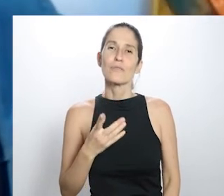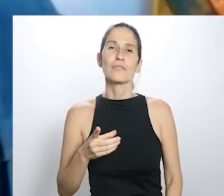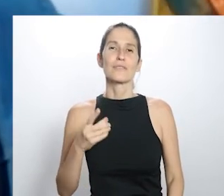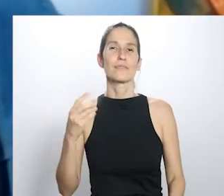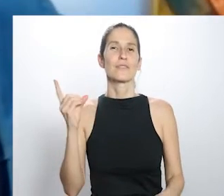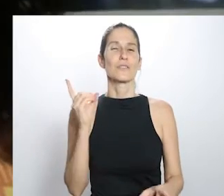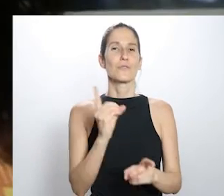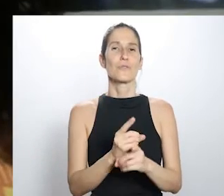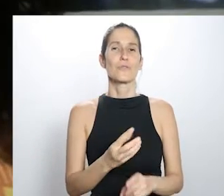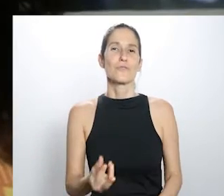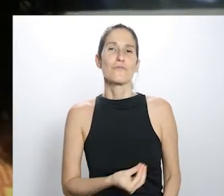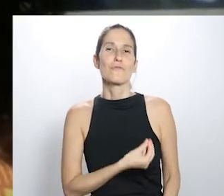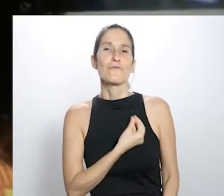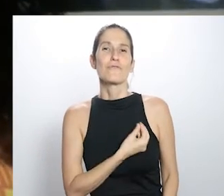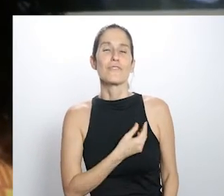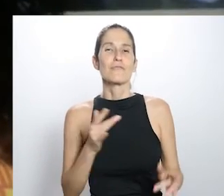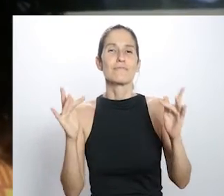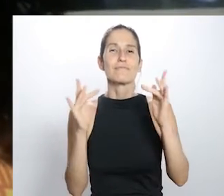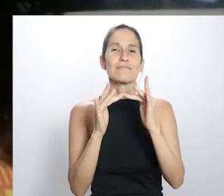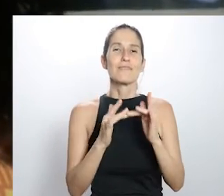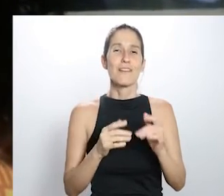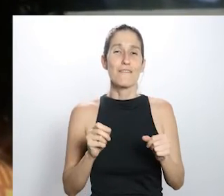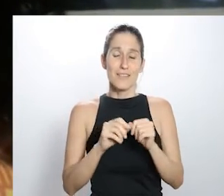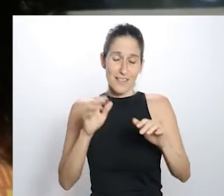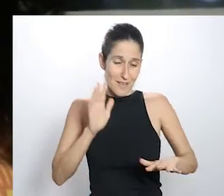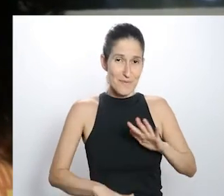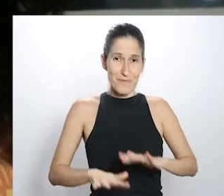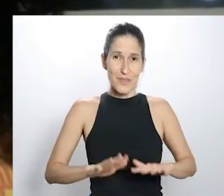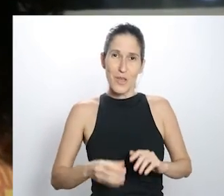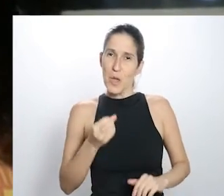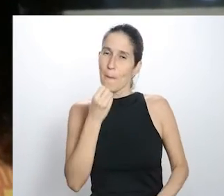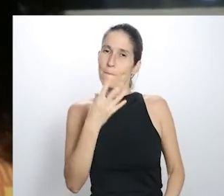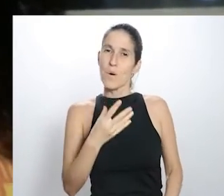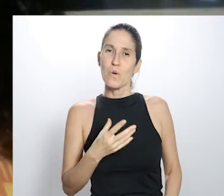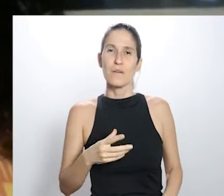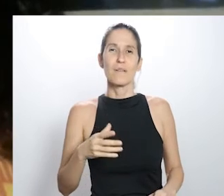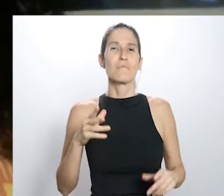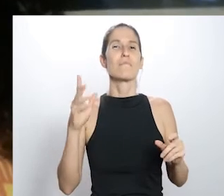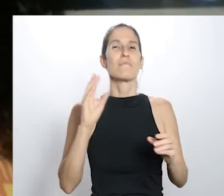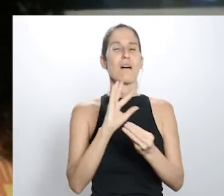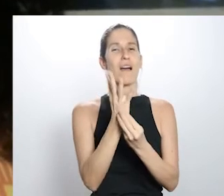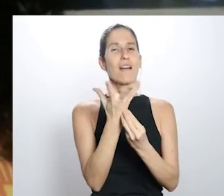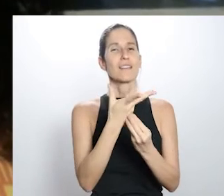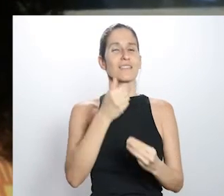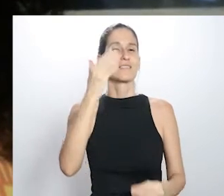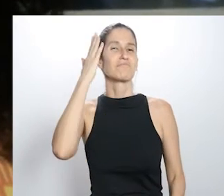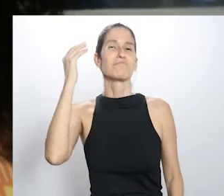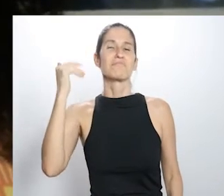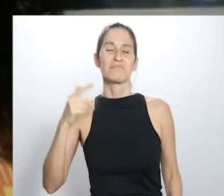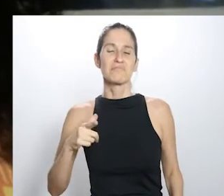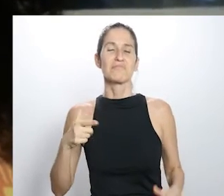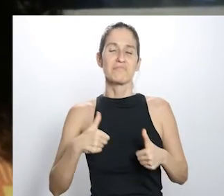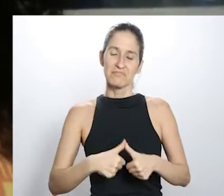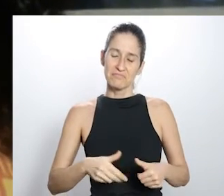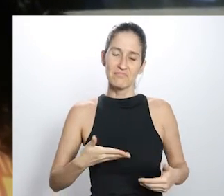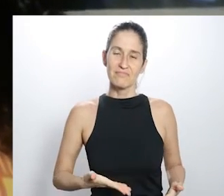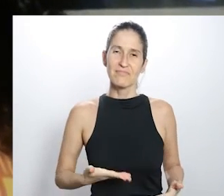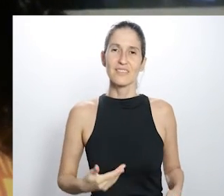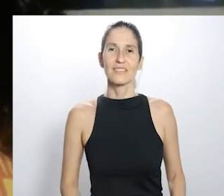que bom se esse encontro fosse ao vivo para a gente fazer uma batucadona. Que time que está aqui. Que maravilha, né?